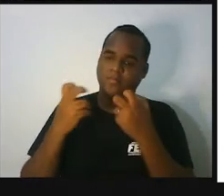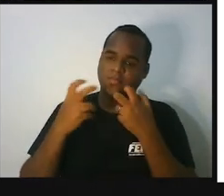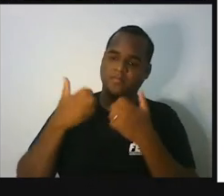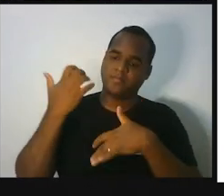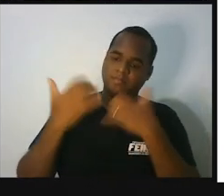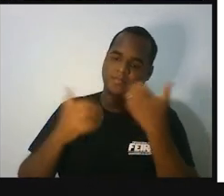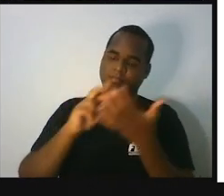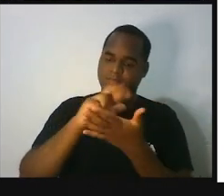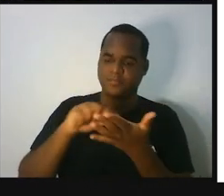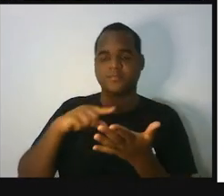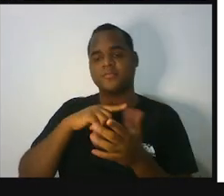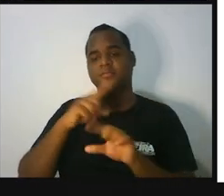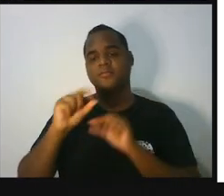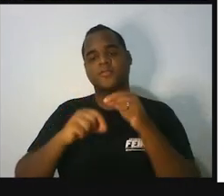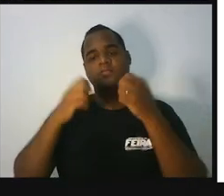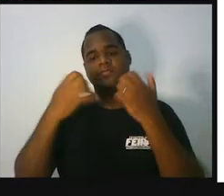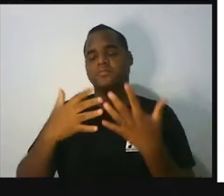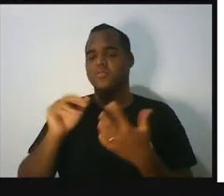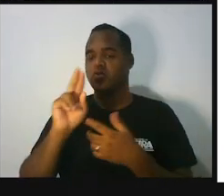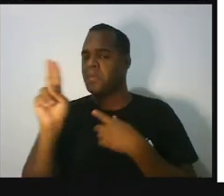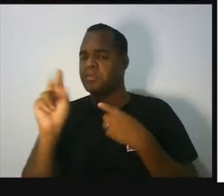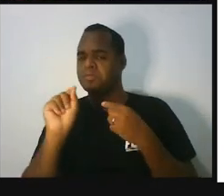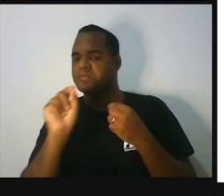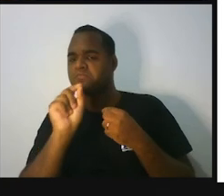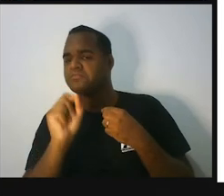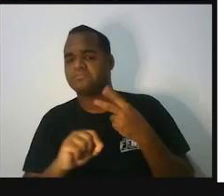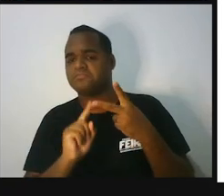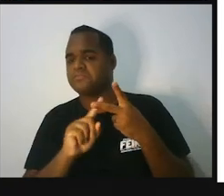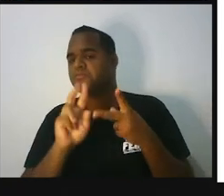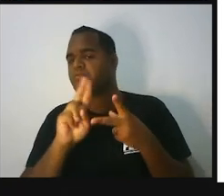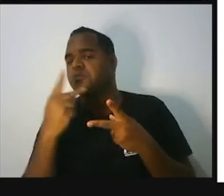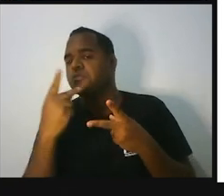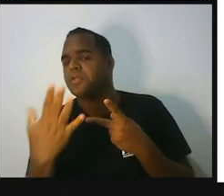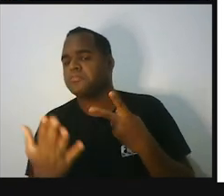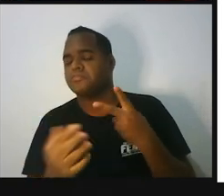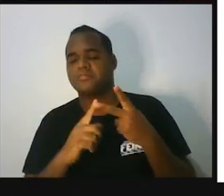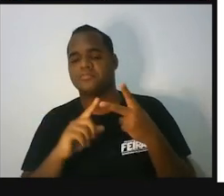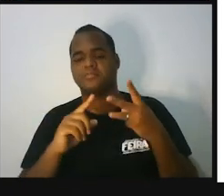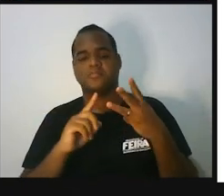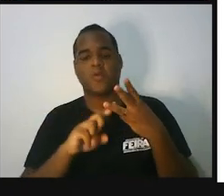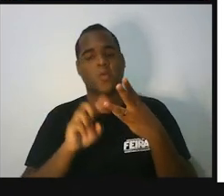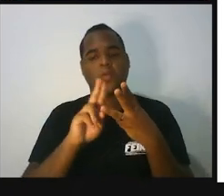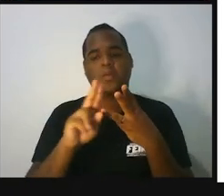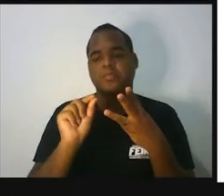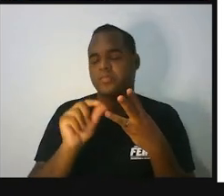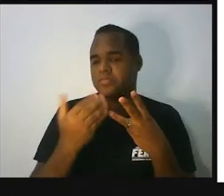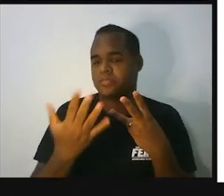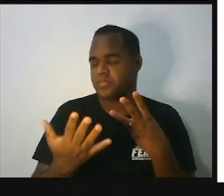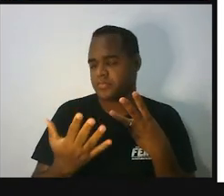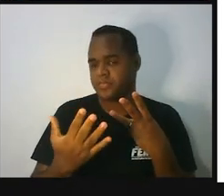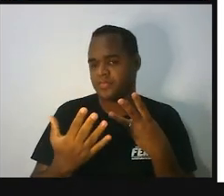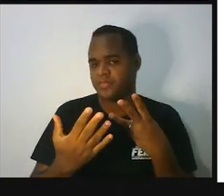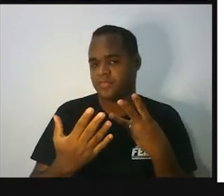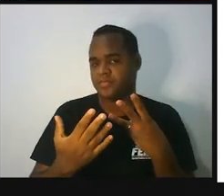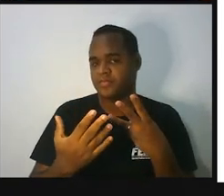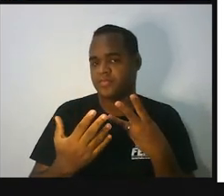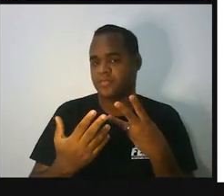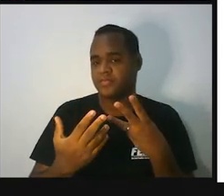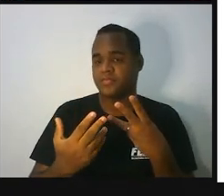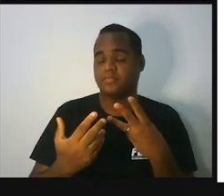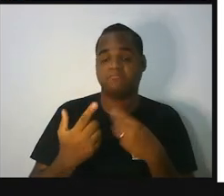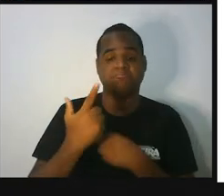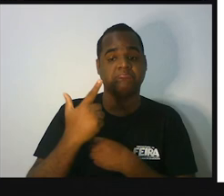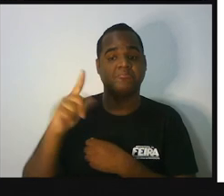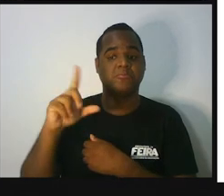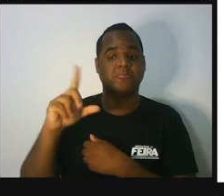triângulo é aquele? É um isósceles, será? É um equilátero? Ou é um escaleno? Ou será,